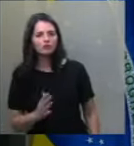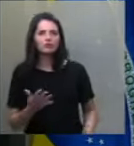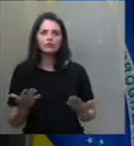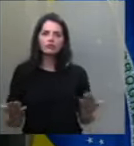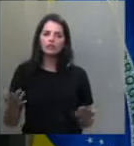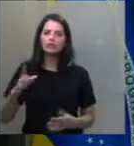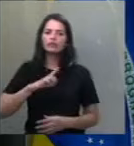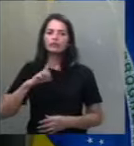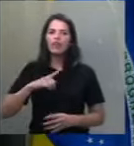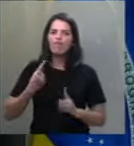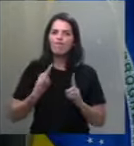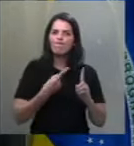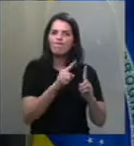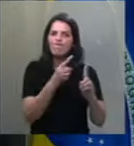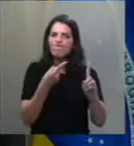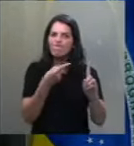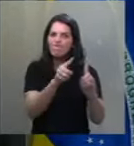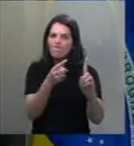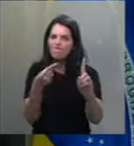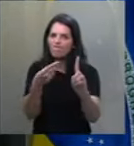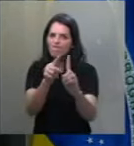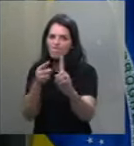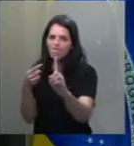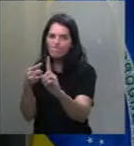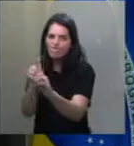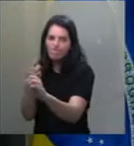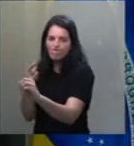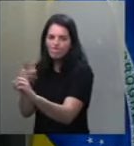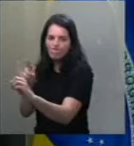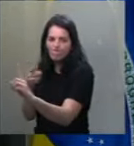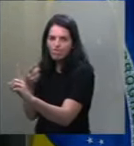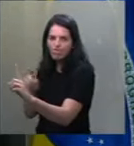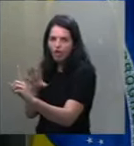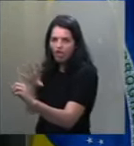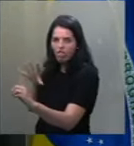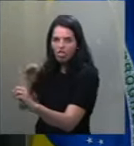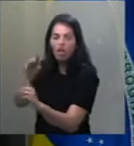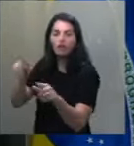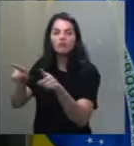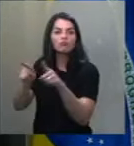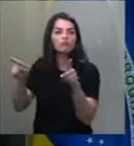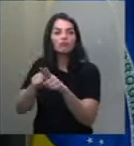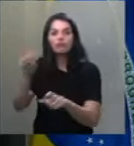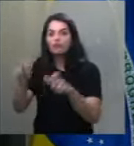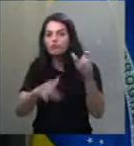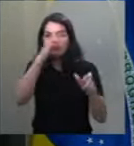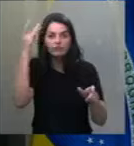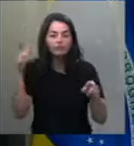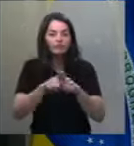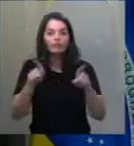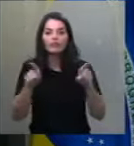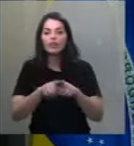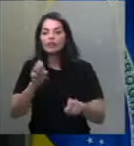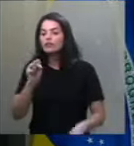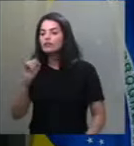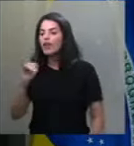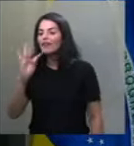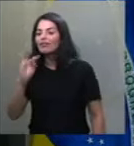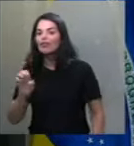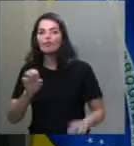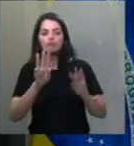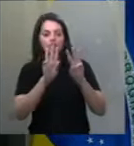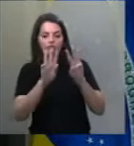além da perseguição explícita a sites, a blogs, a canais